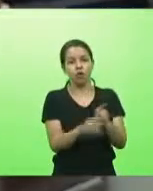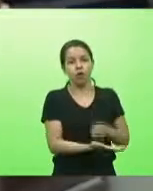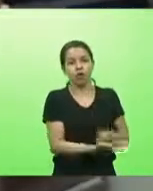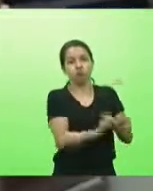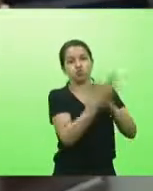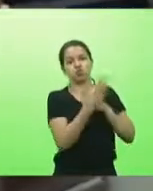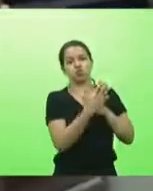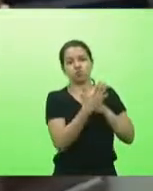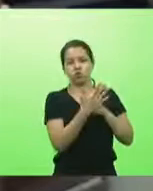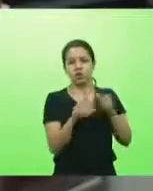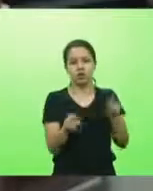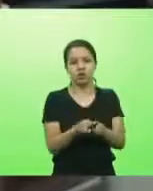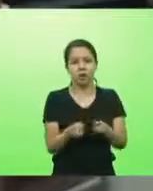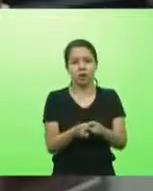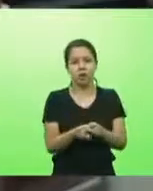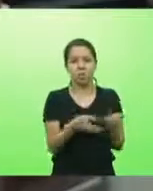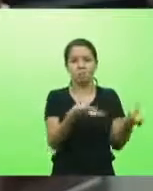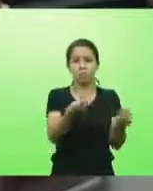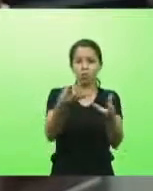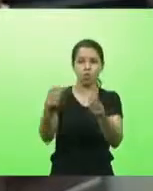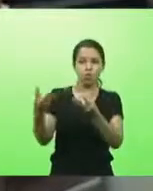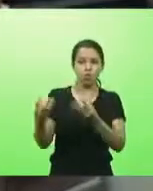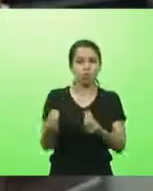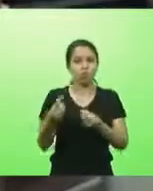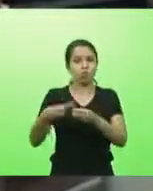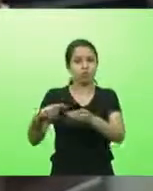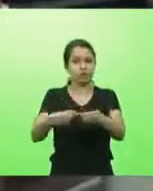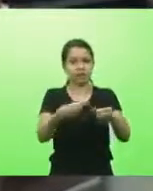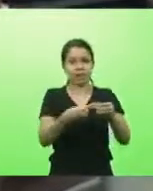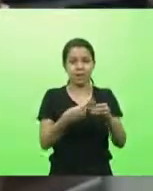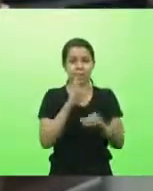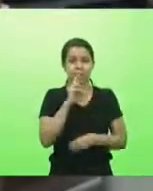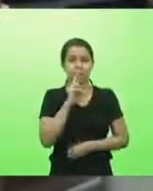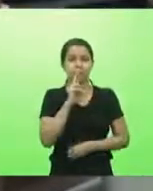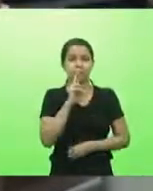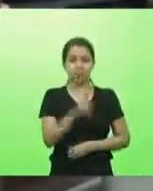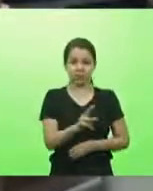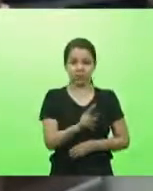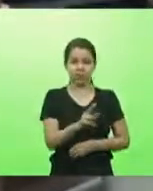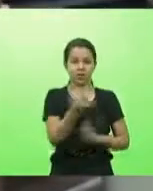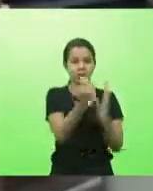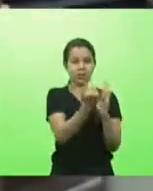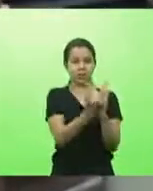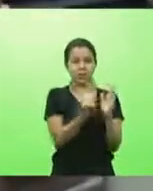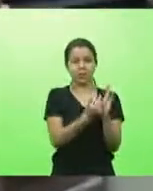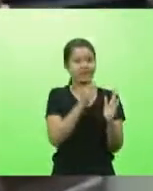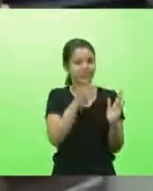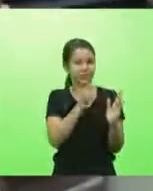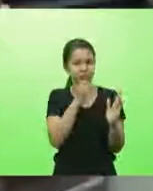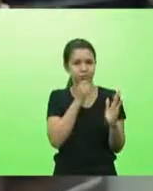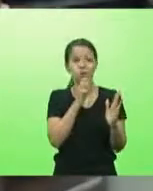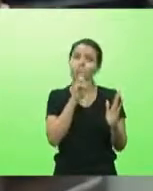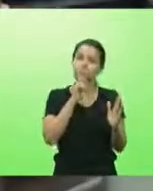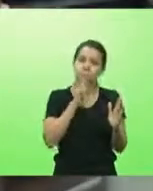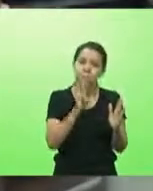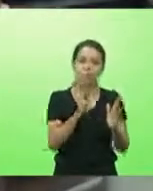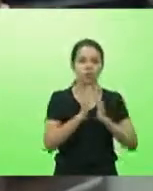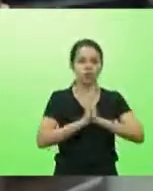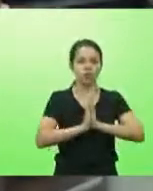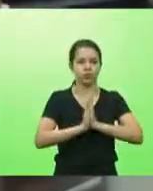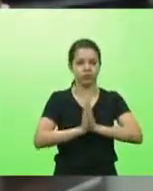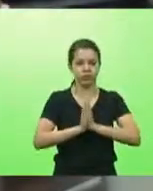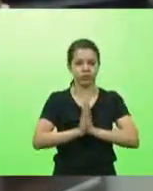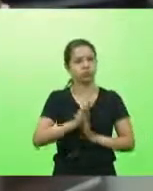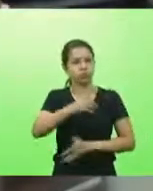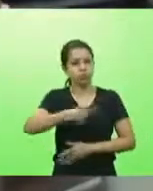Muitos municípios ainda não responderam o questionário que foi enviado. Respondam, por favor. Nós sabemos